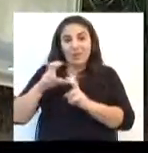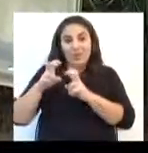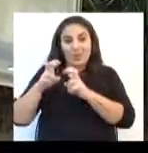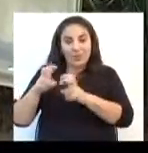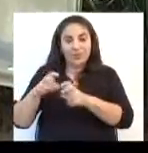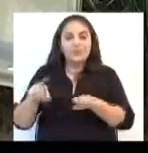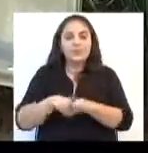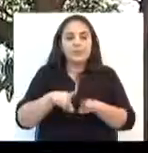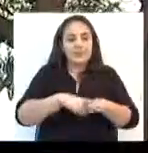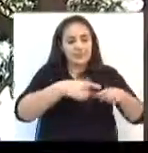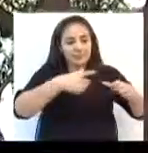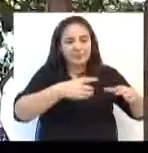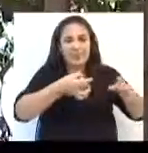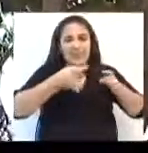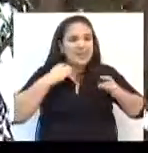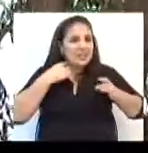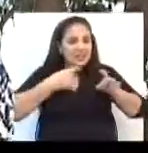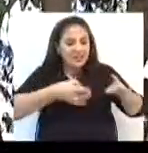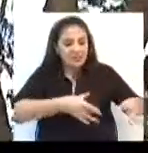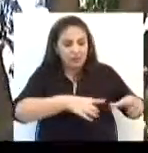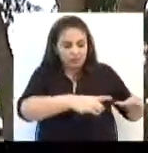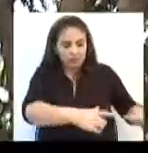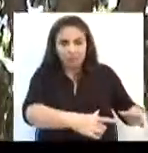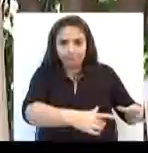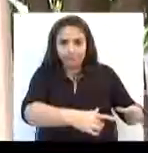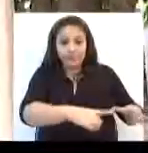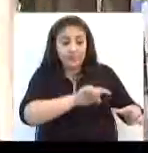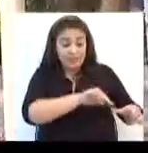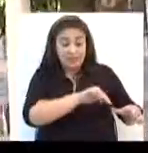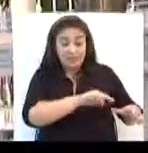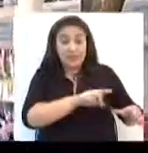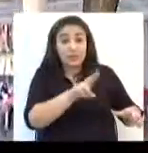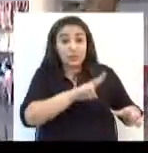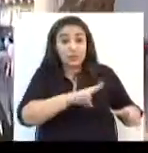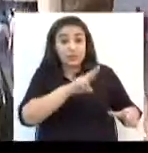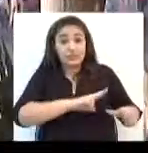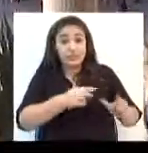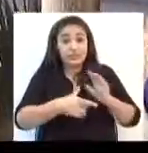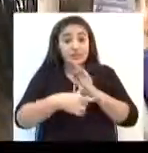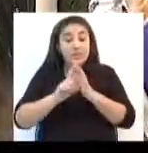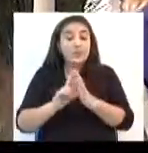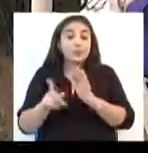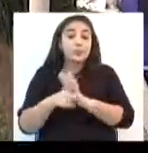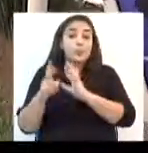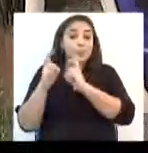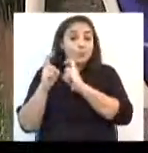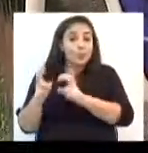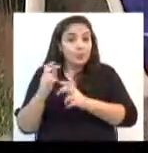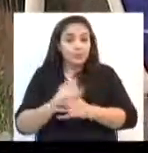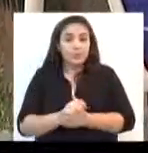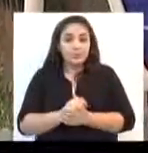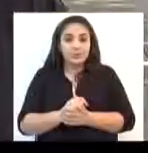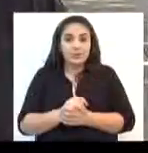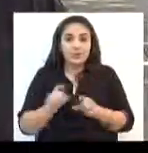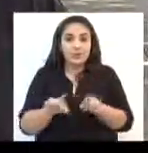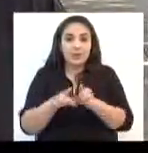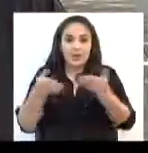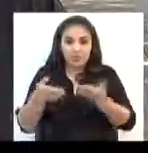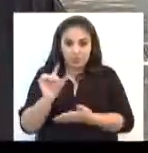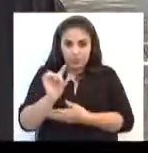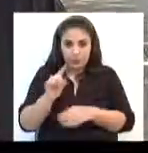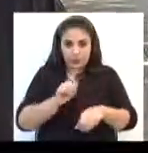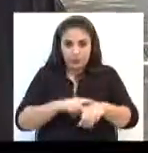lixeiras, também são lixeiras reaproveitadas de material de sucata dos coletivos. E agora,